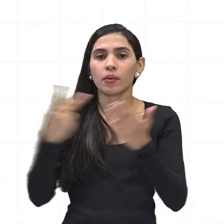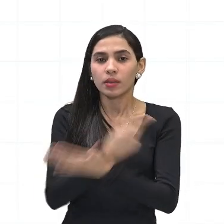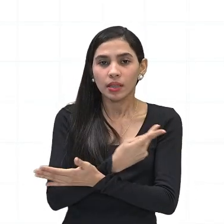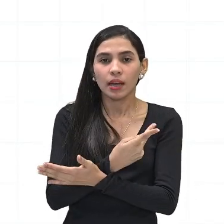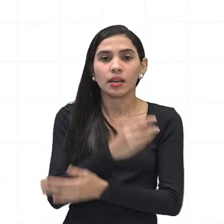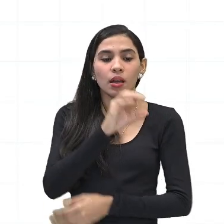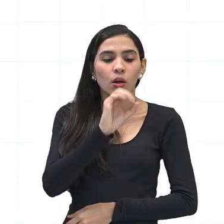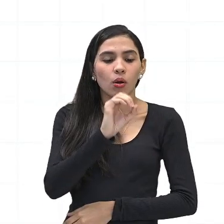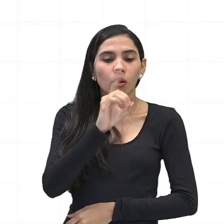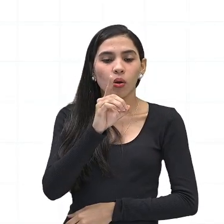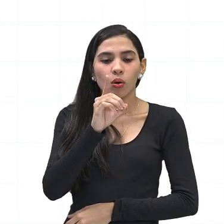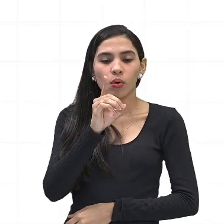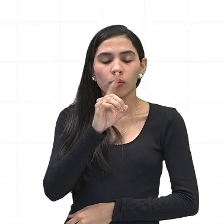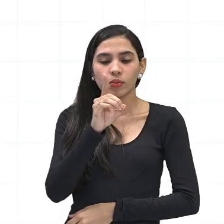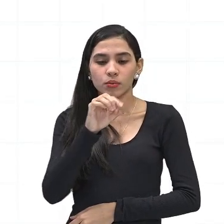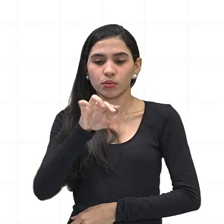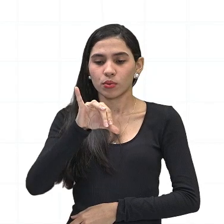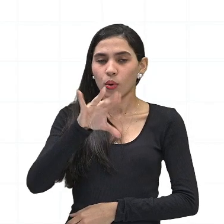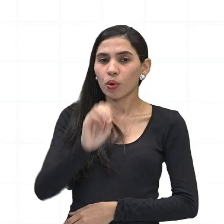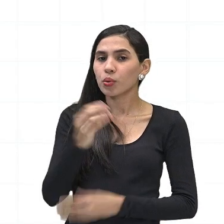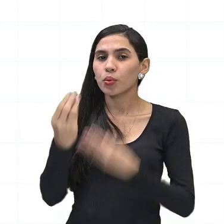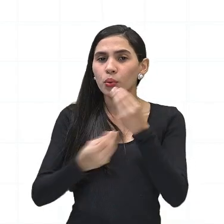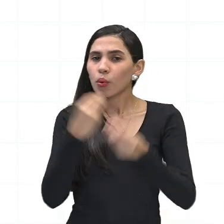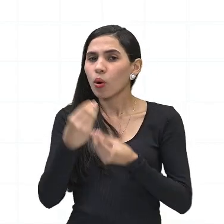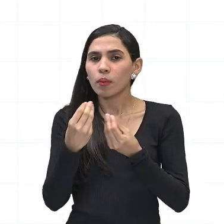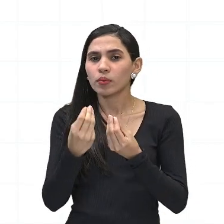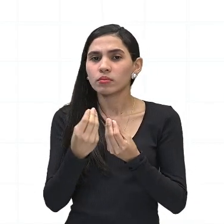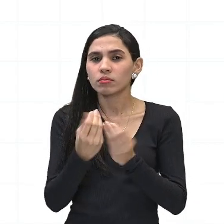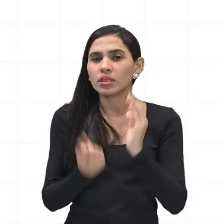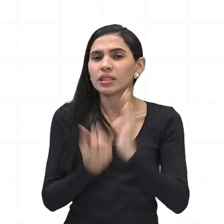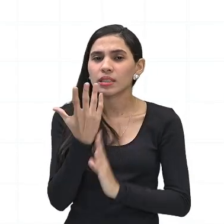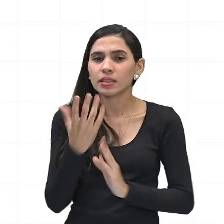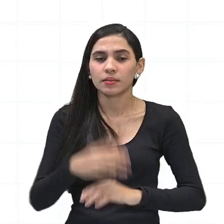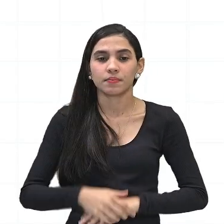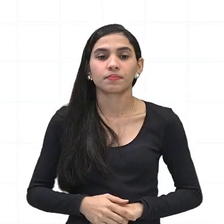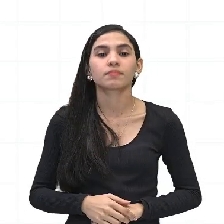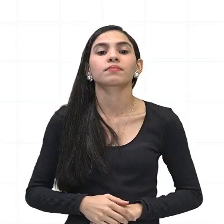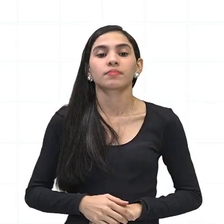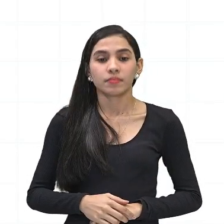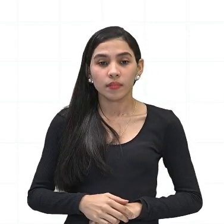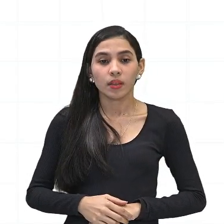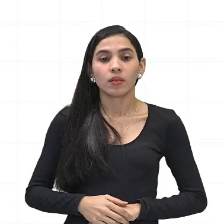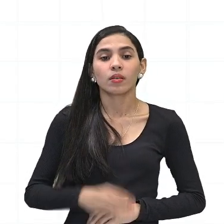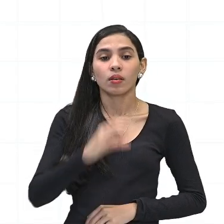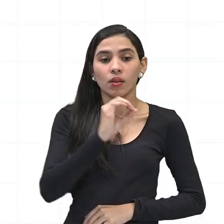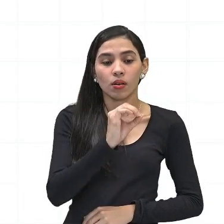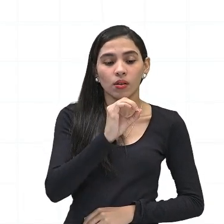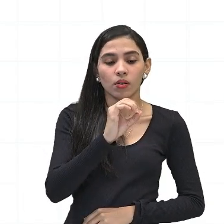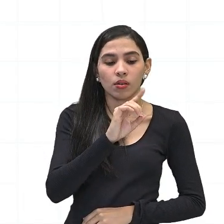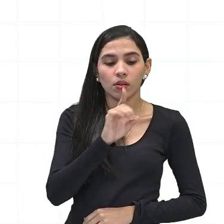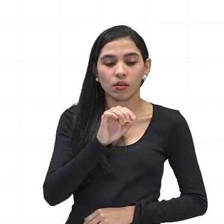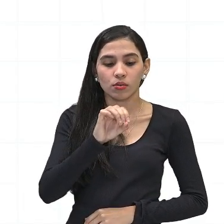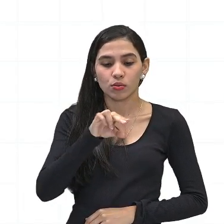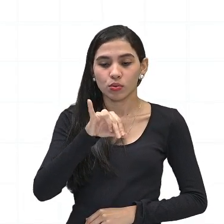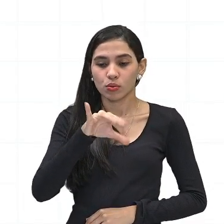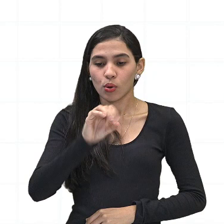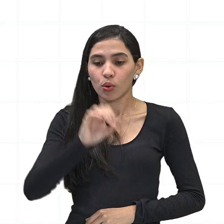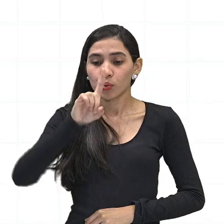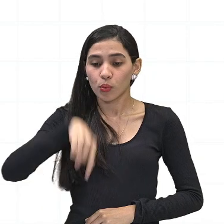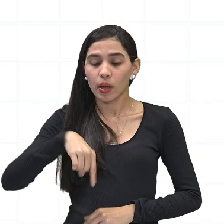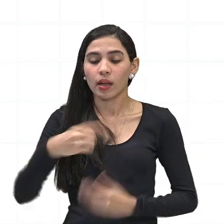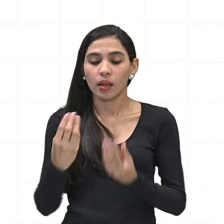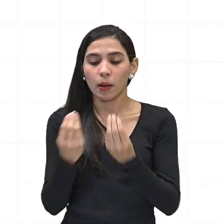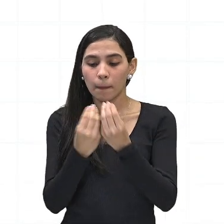ozônio? Então, nós temos aí que o ozônio, ele é uma molécula formada por três átomos de